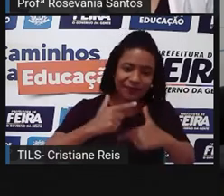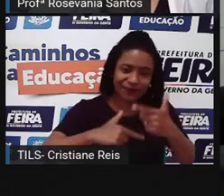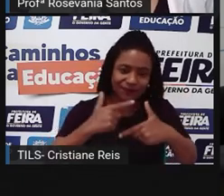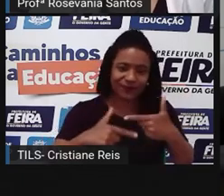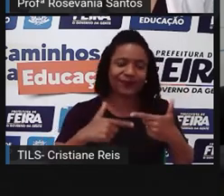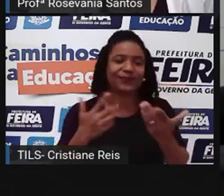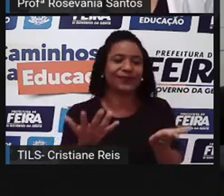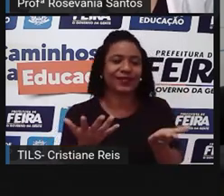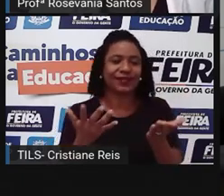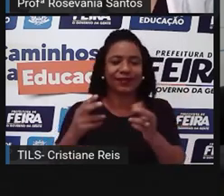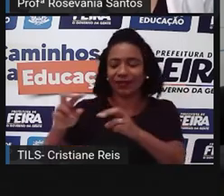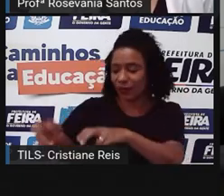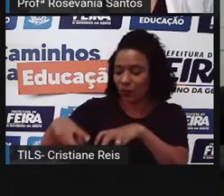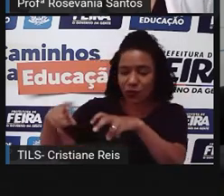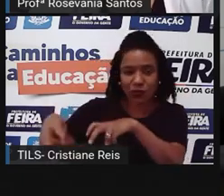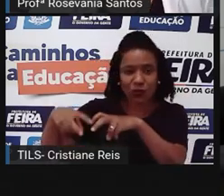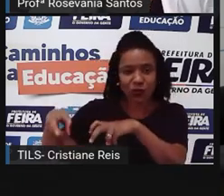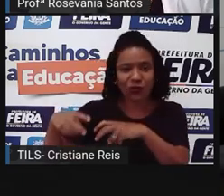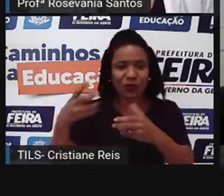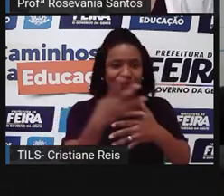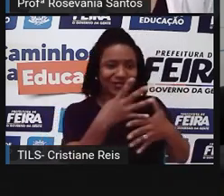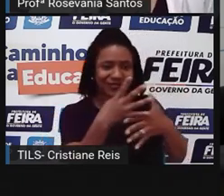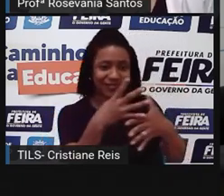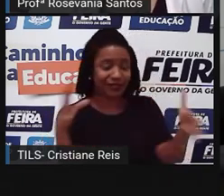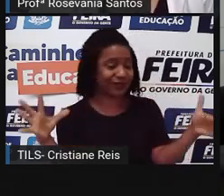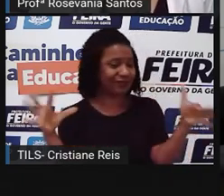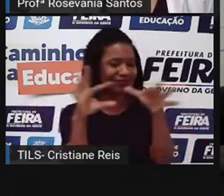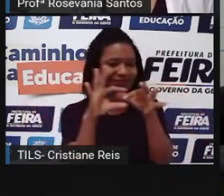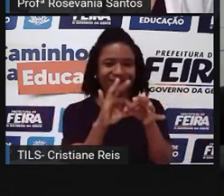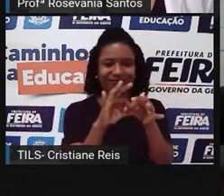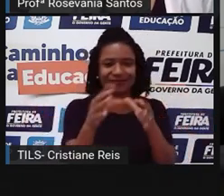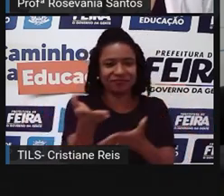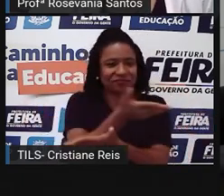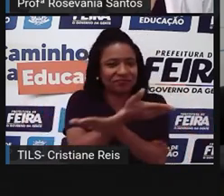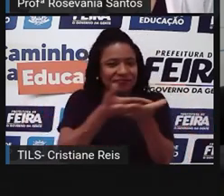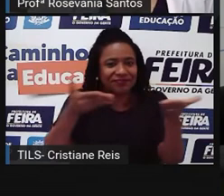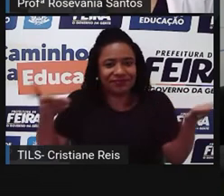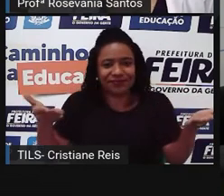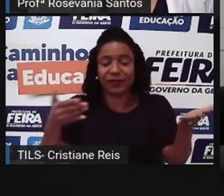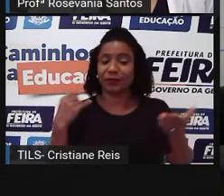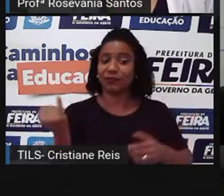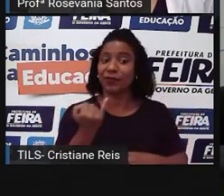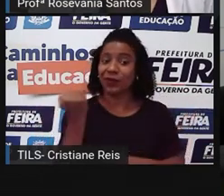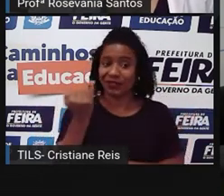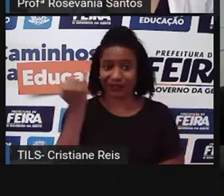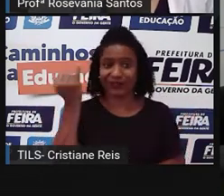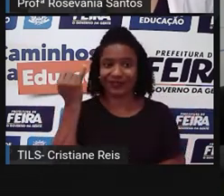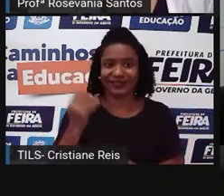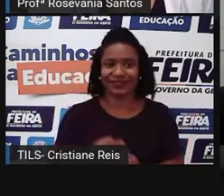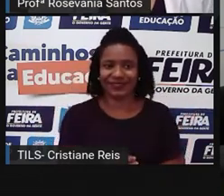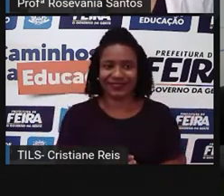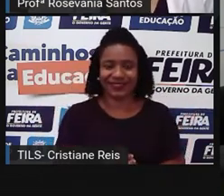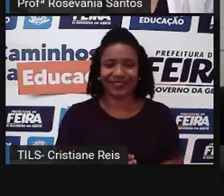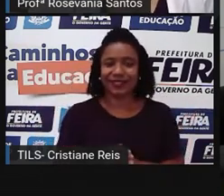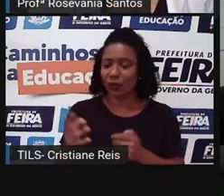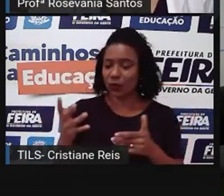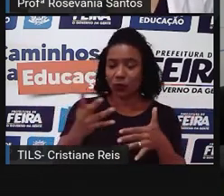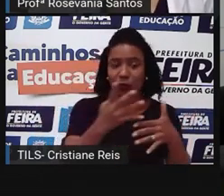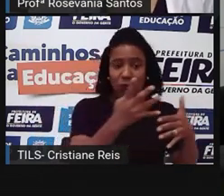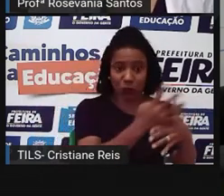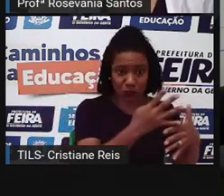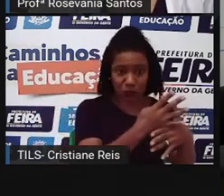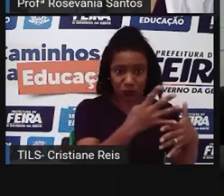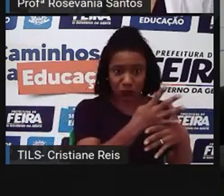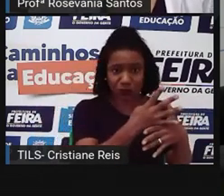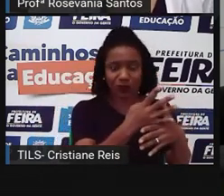Que envolvem o campo e a cidade estão cada vez mais interligadas. Uma dependendo da outra. Não existe hoje o campo sem a cidade. Não existe a